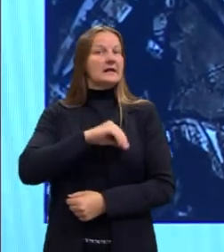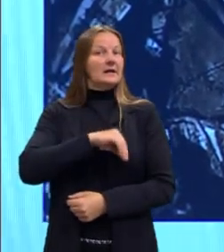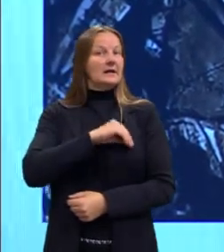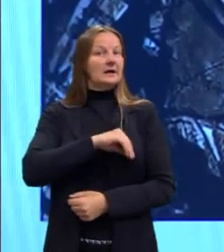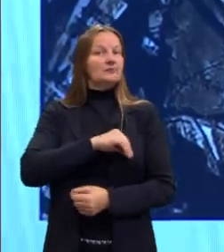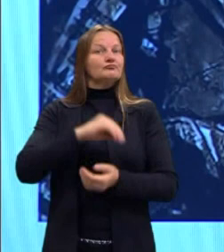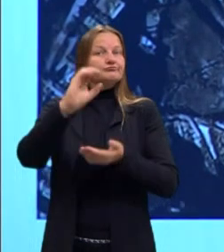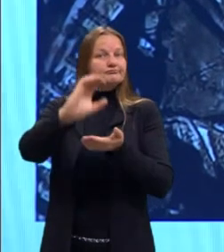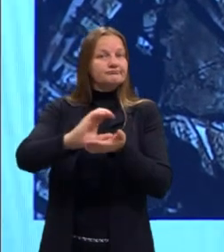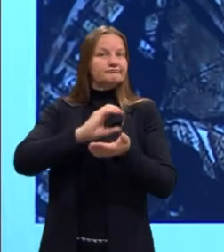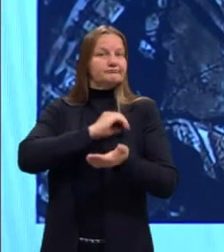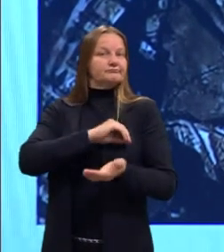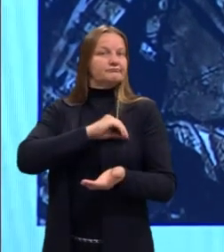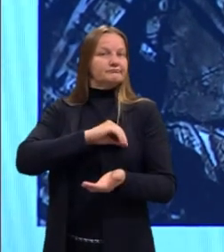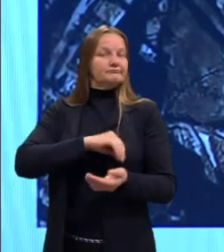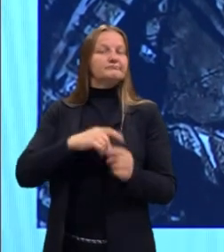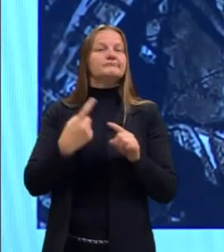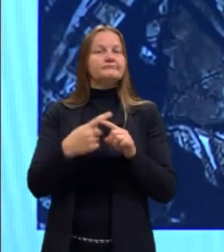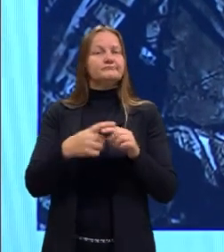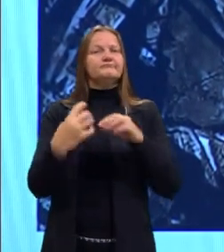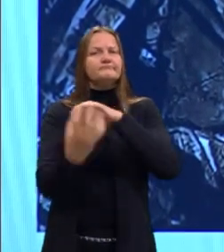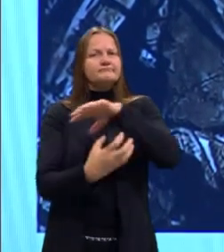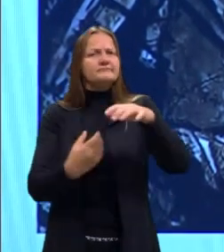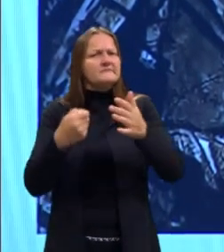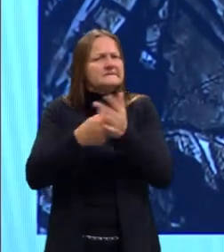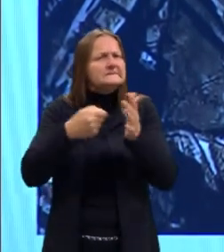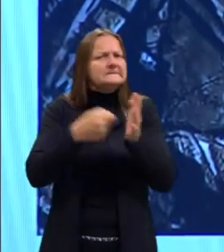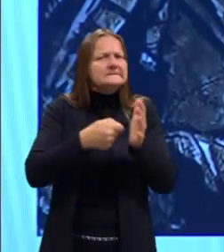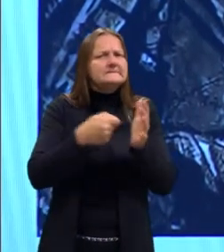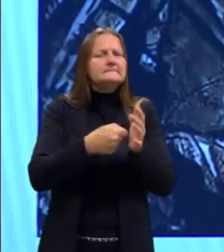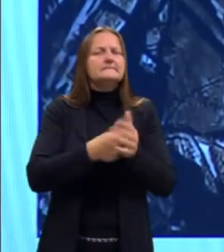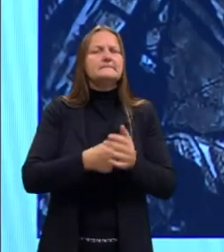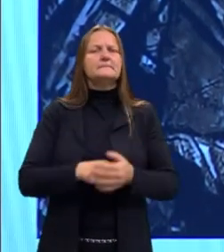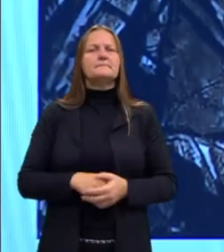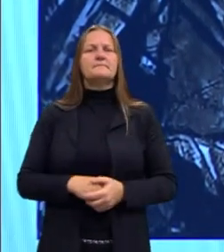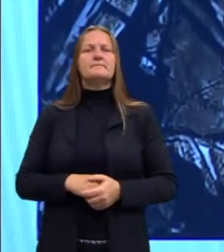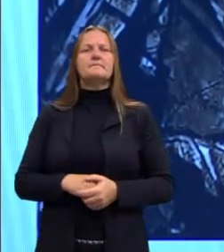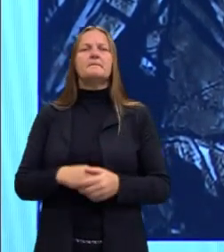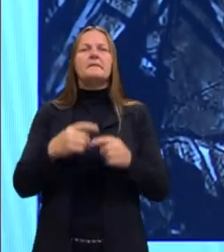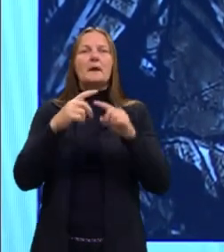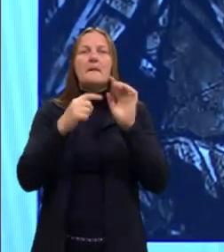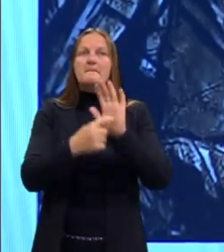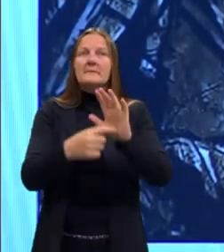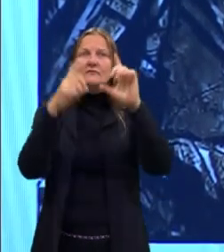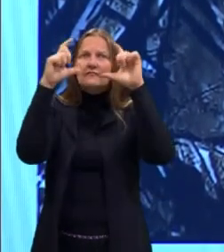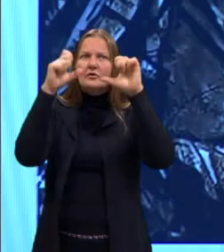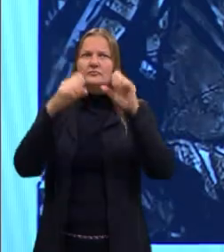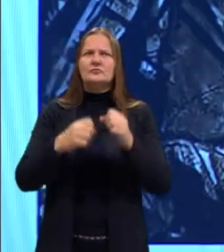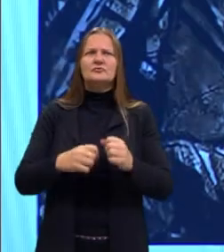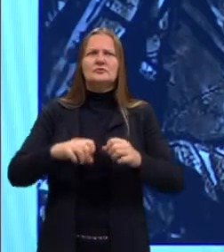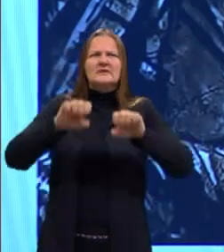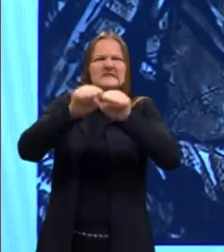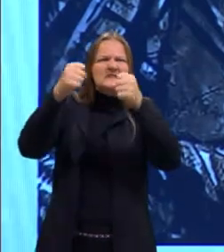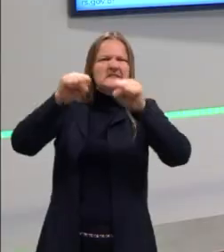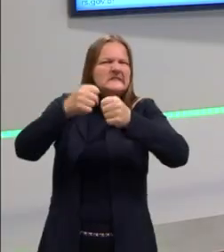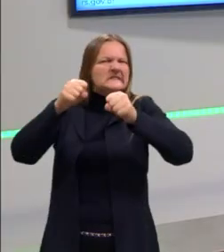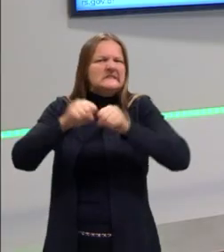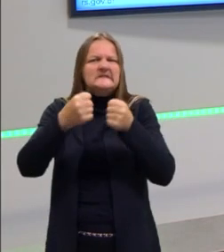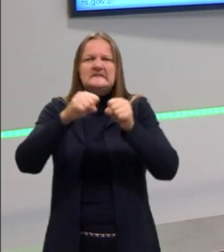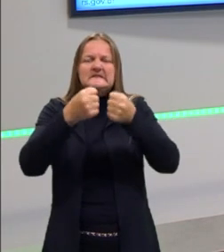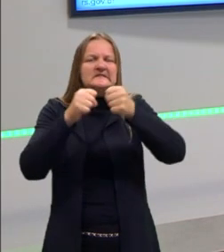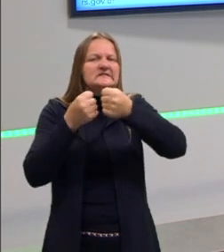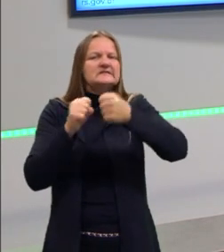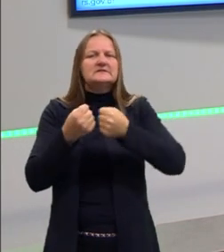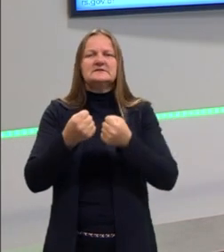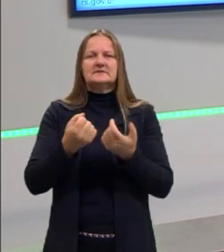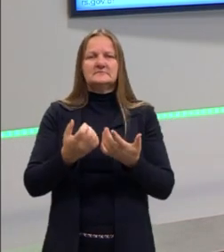né? Entre outras coisas. Então, teve também algumas revoltas, foi também a duras penas, tá? E aí mostra exatamente isso, quebrando ali aquela máquina, detonando